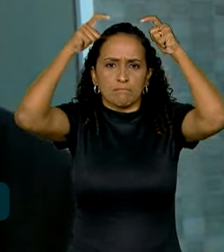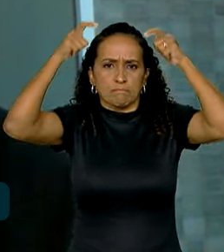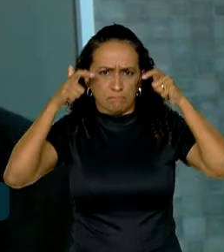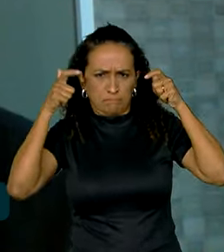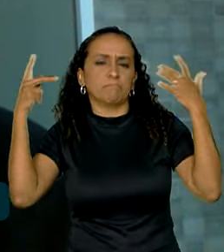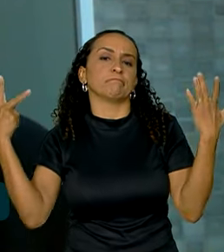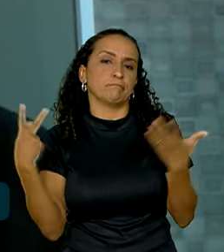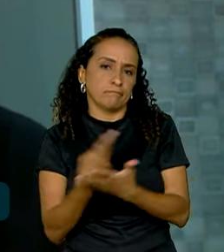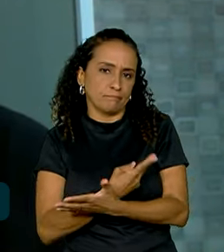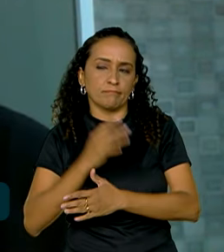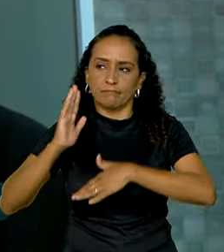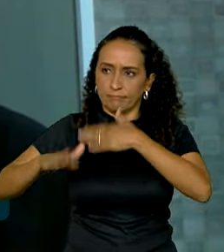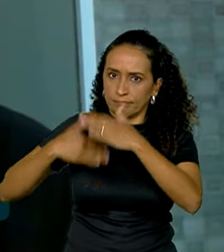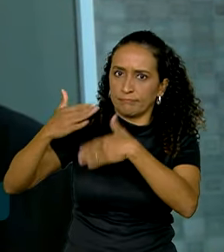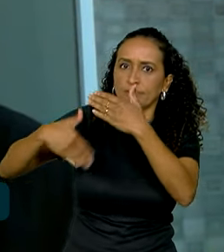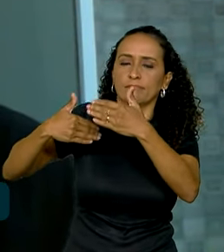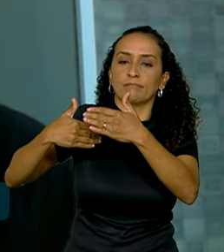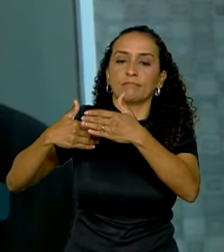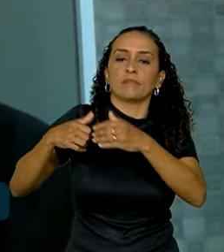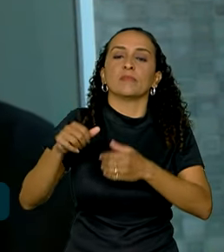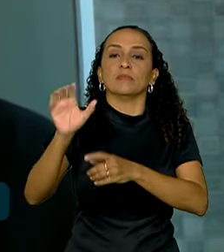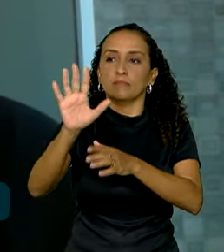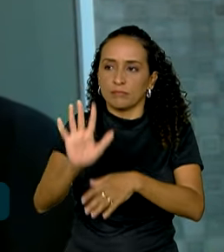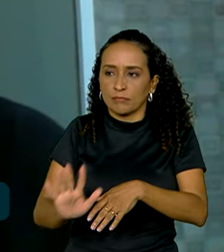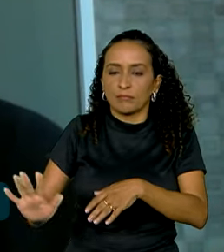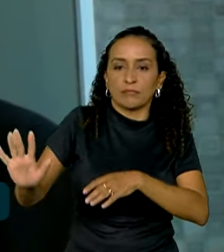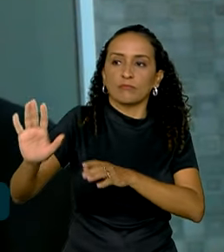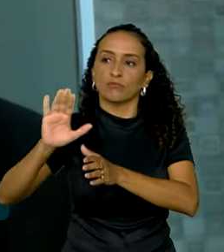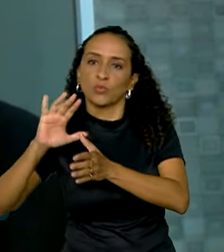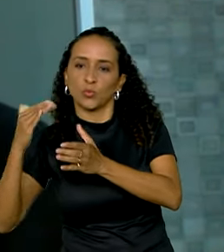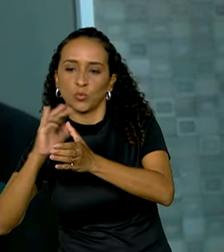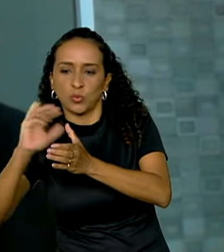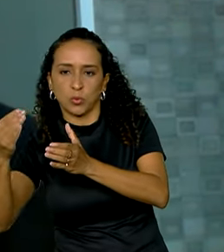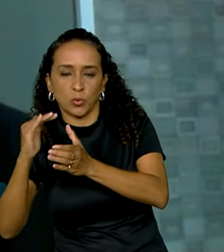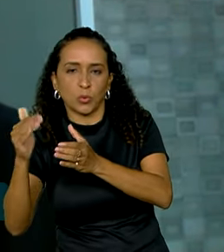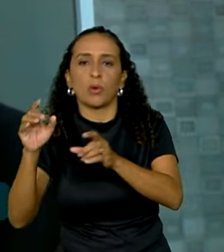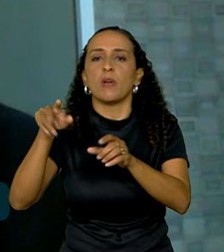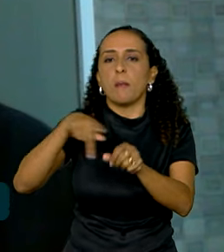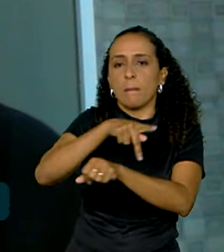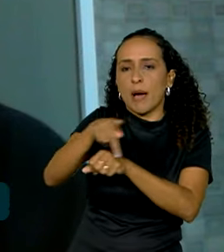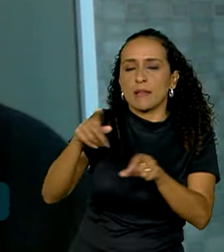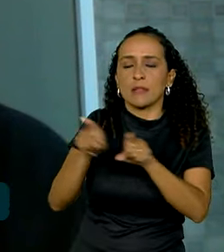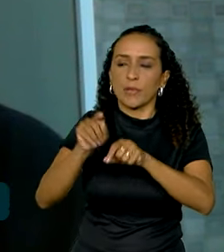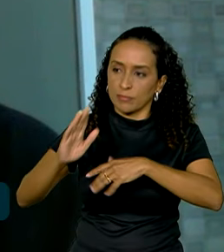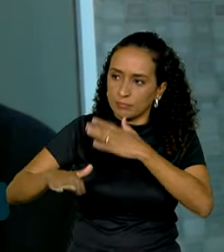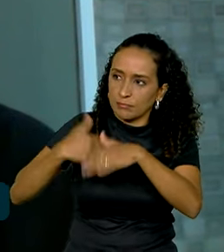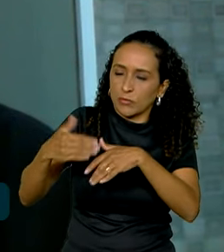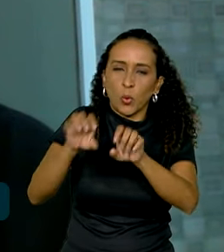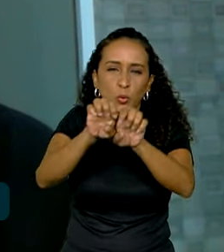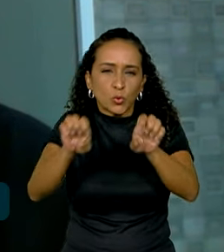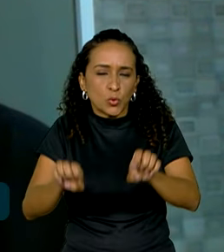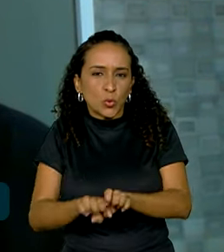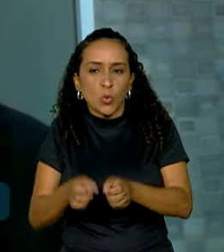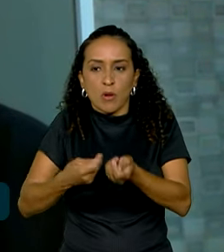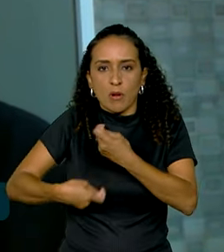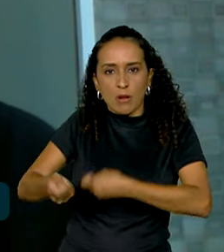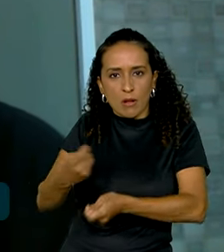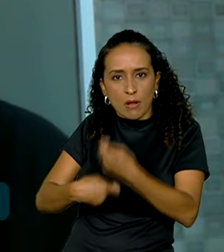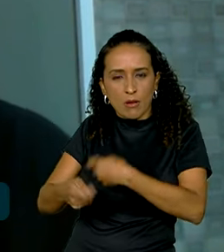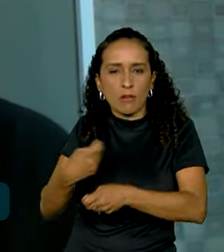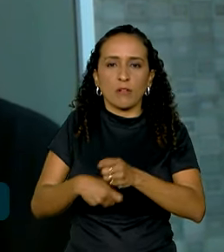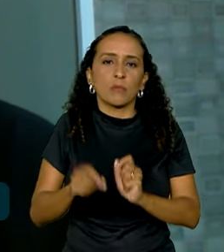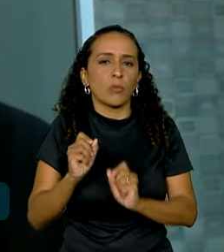que se desenvolveram no hemisfério ocidental, países que desenvolveram uma estrutura econômica